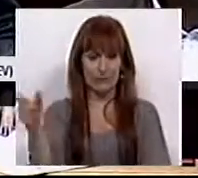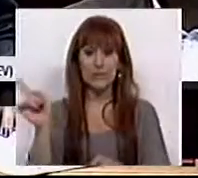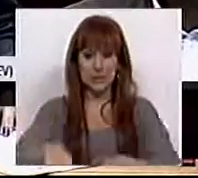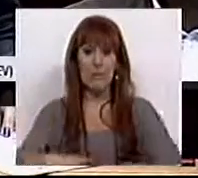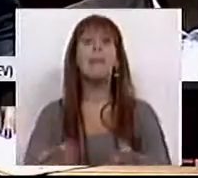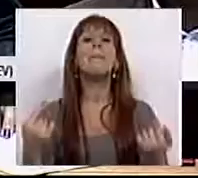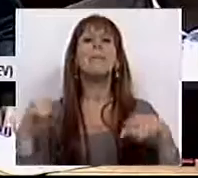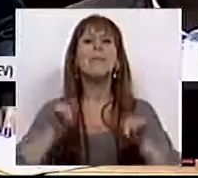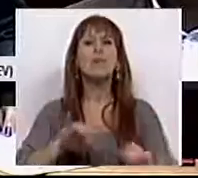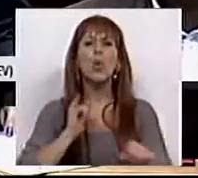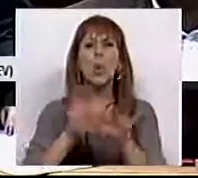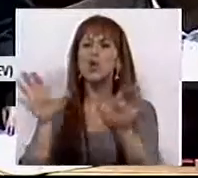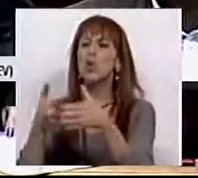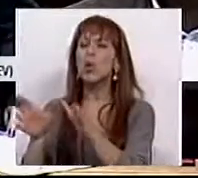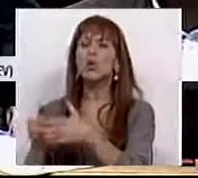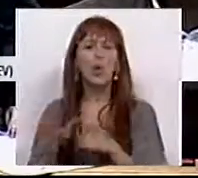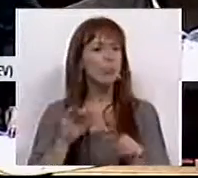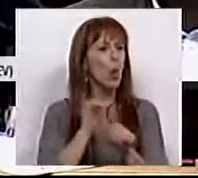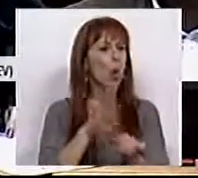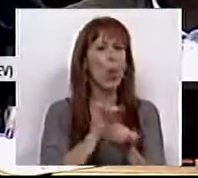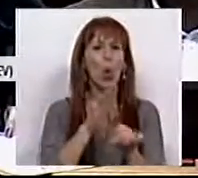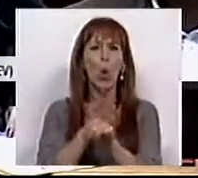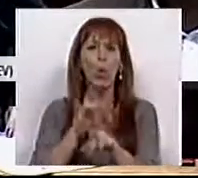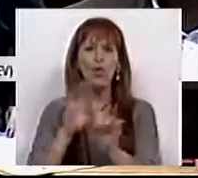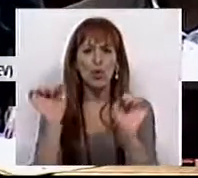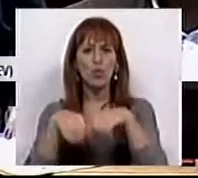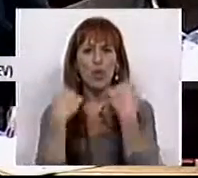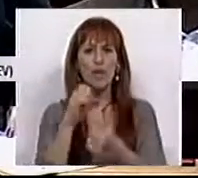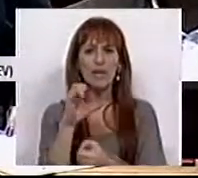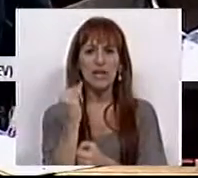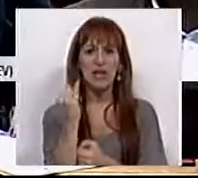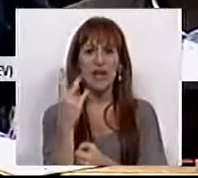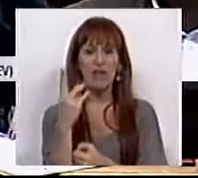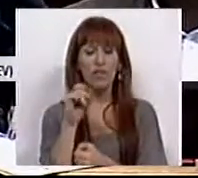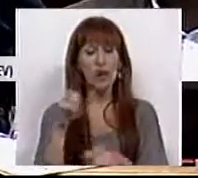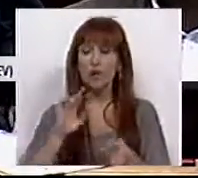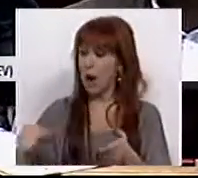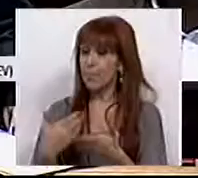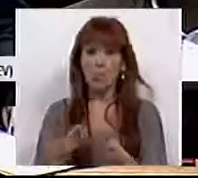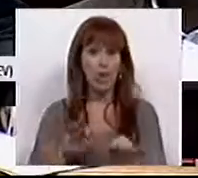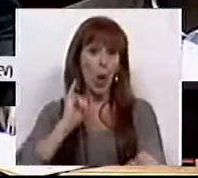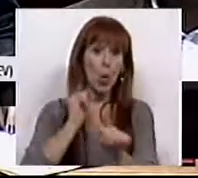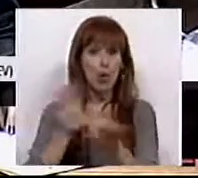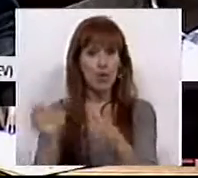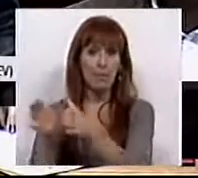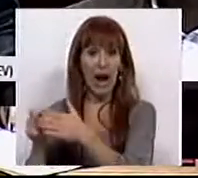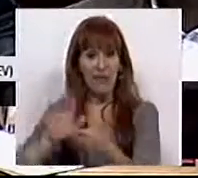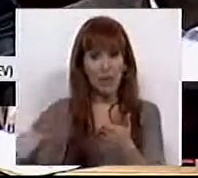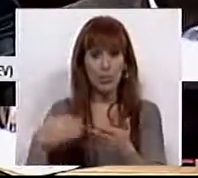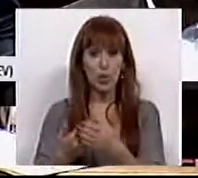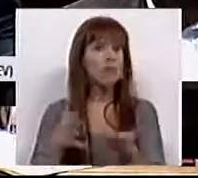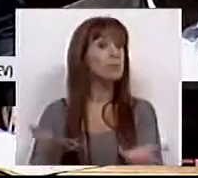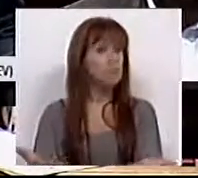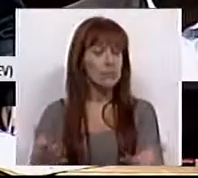mas também a outros grupos da sociedade civil, como aqui são propostos por outras bancadas